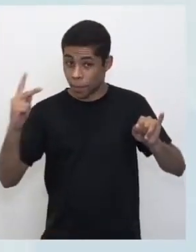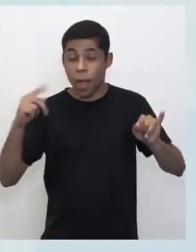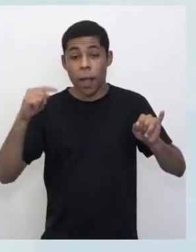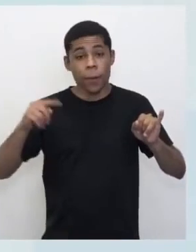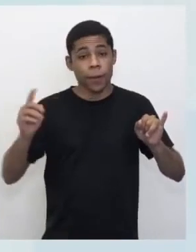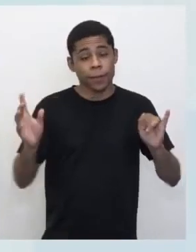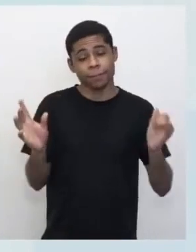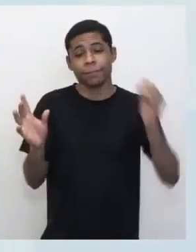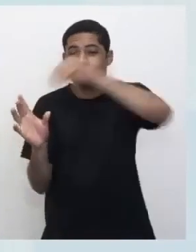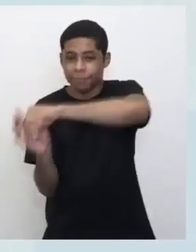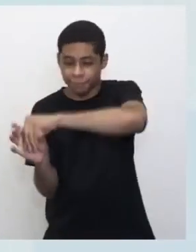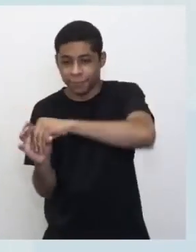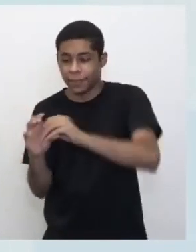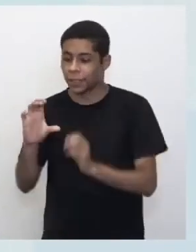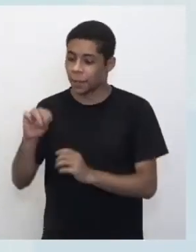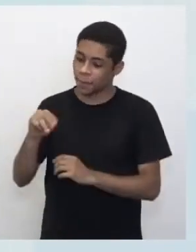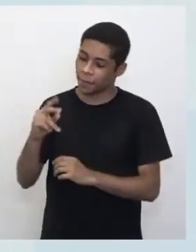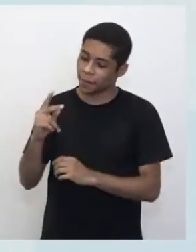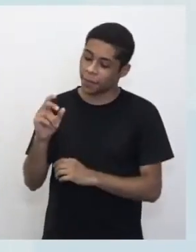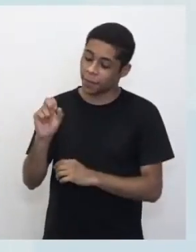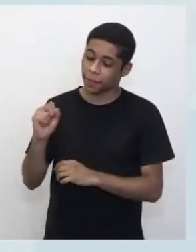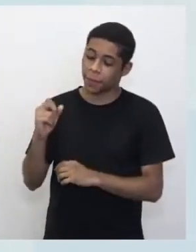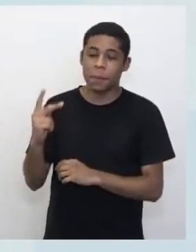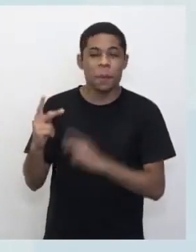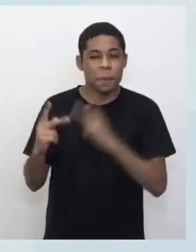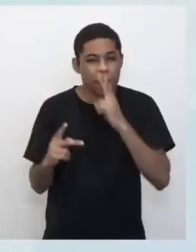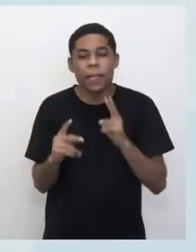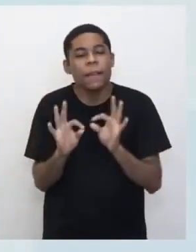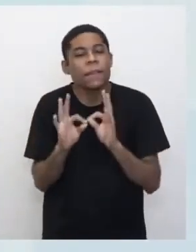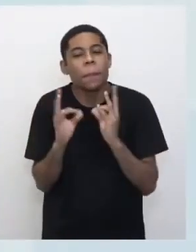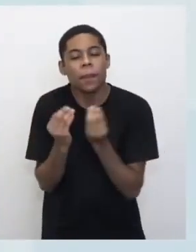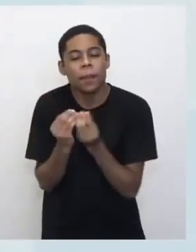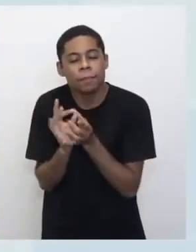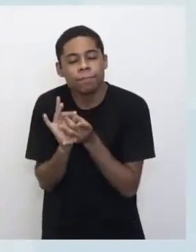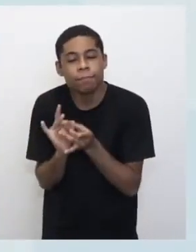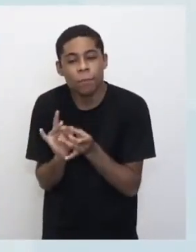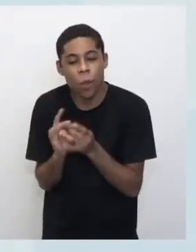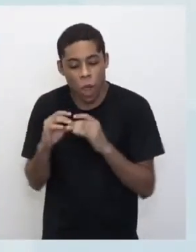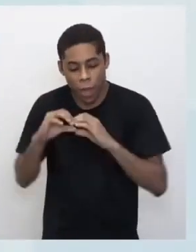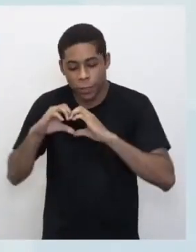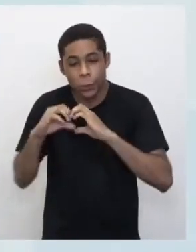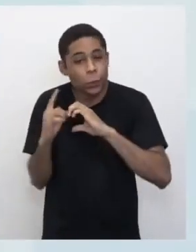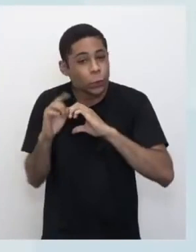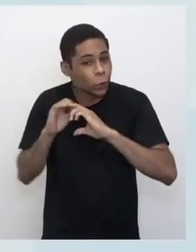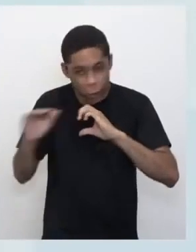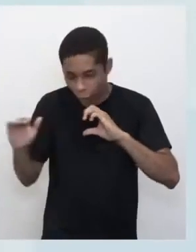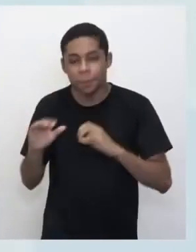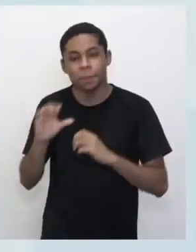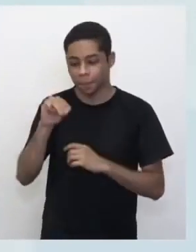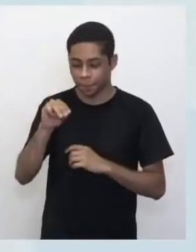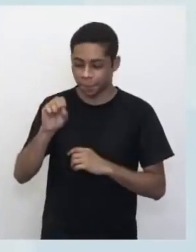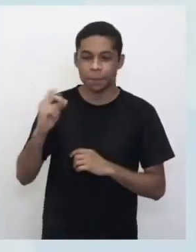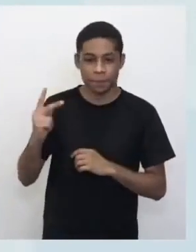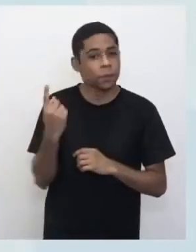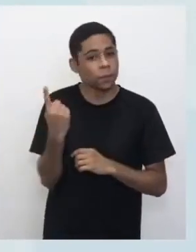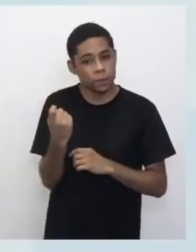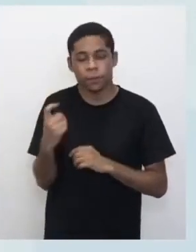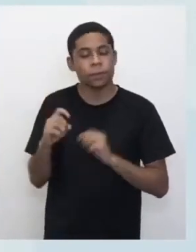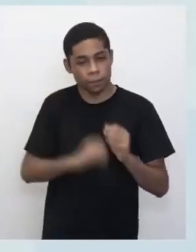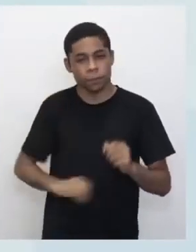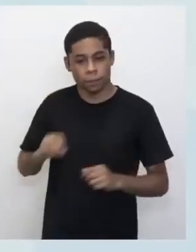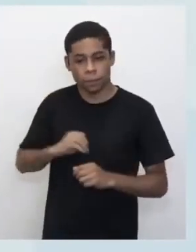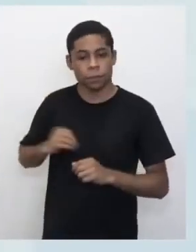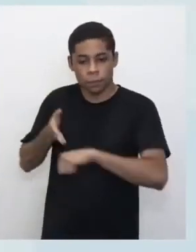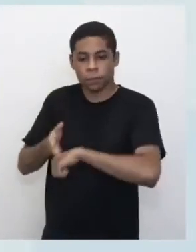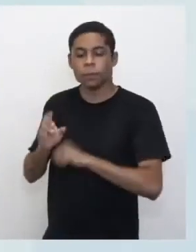junto, apenas uma família unida. Todos unidos ali, para sempre. só coração. Então, a gente tem essas diversas funcionalidades, então, no